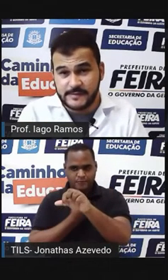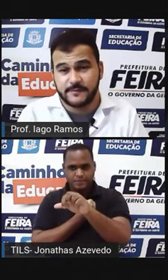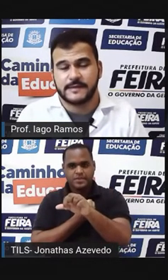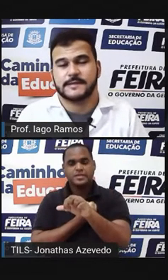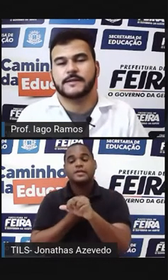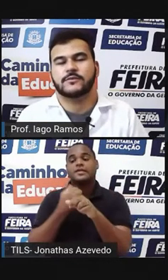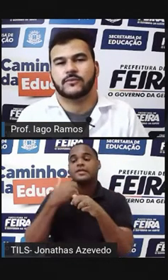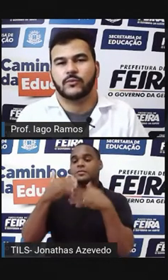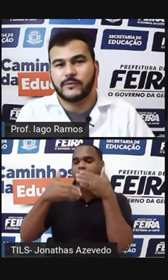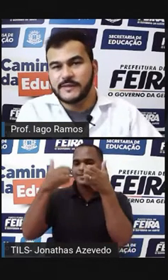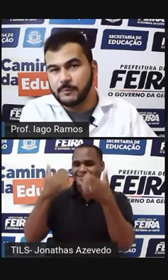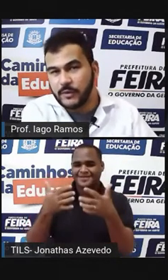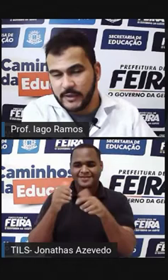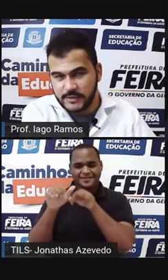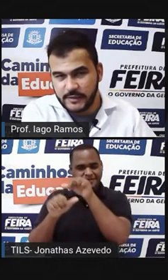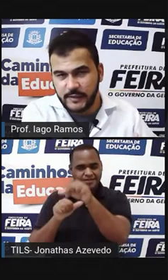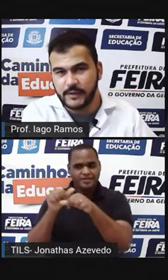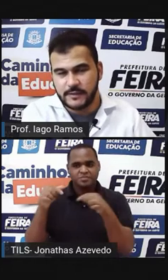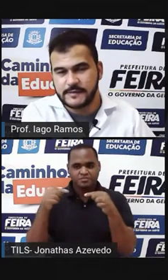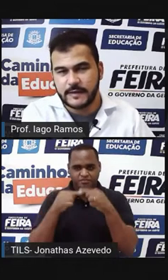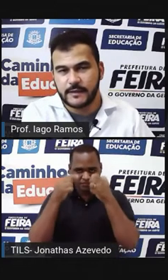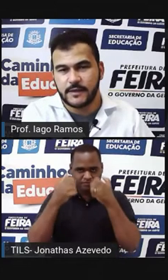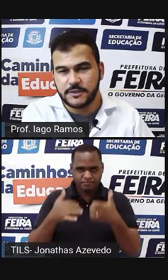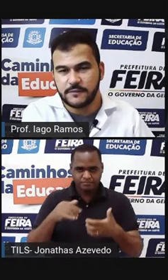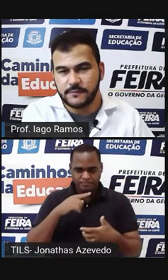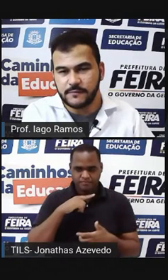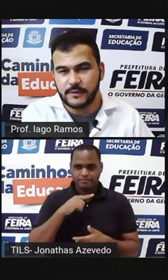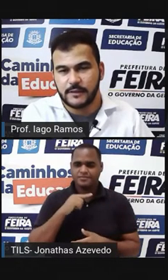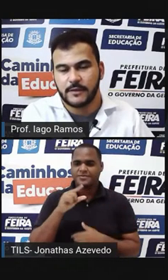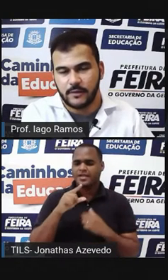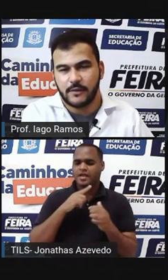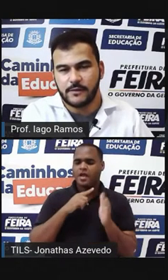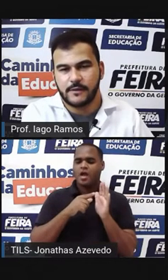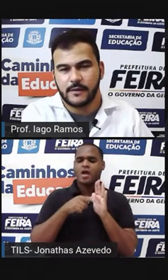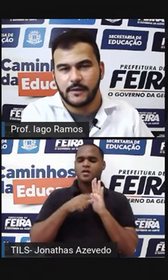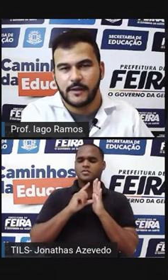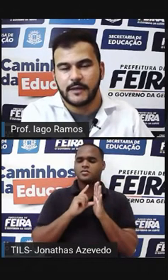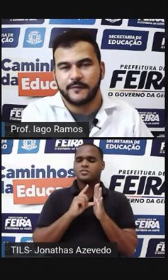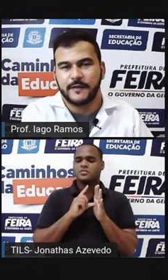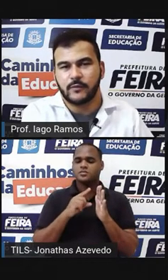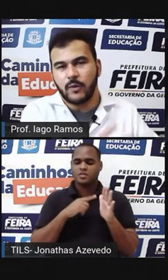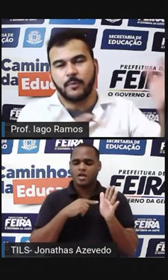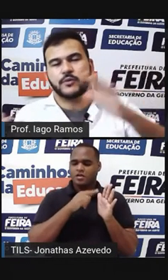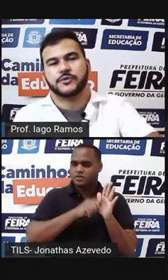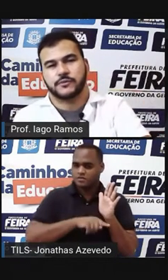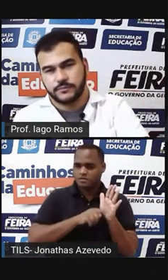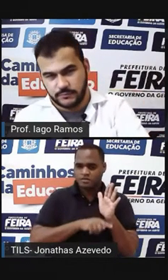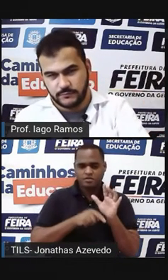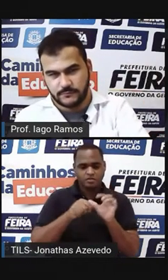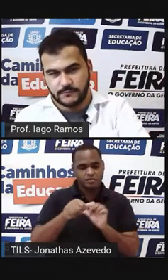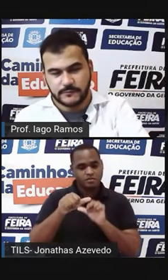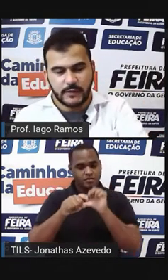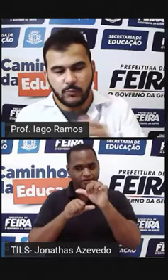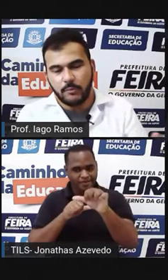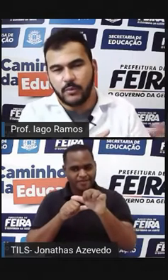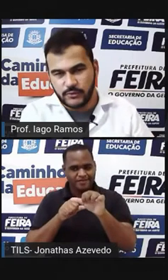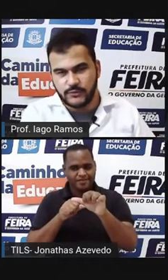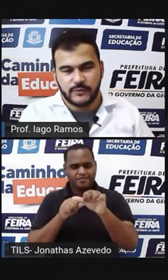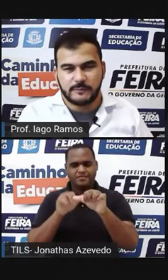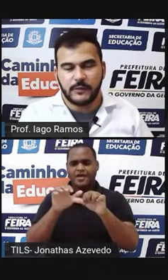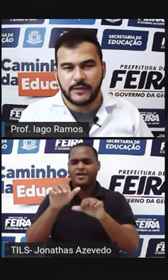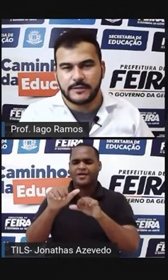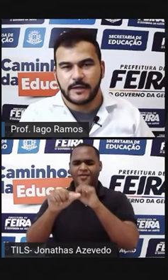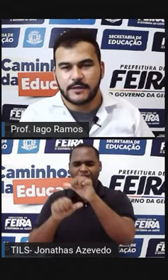que faz a inversão O expoente que antes era negativo Ele vira o oposto E o